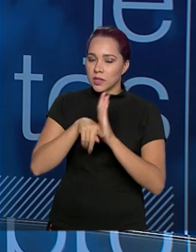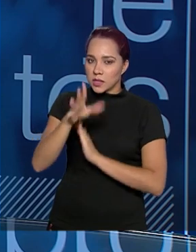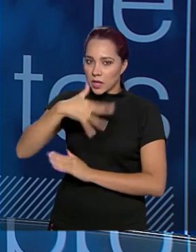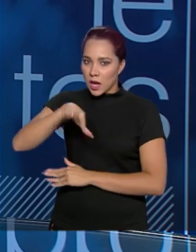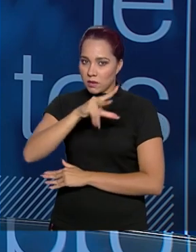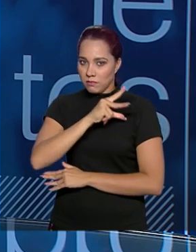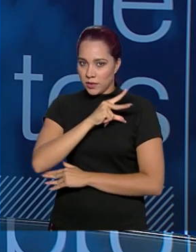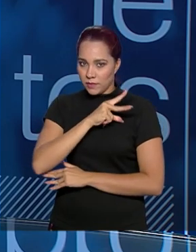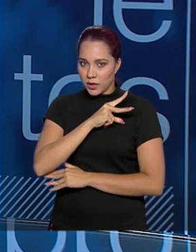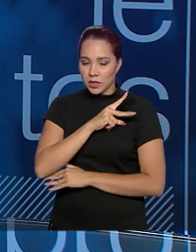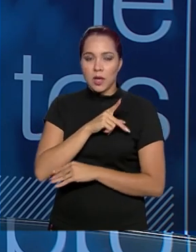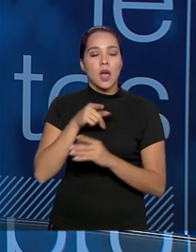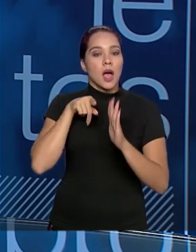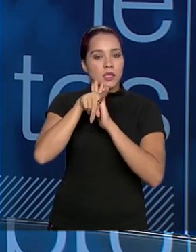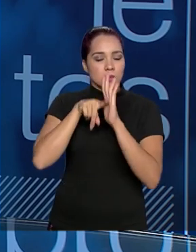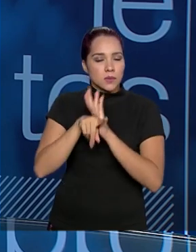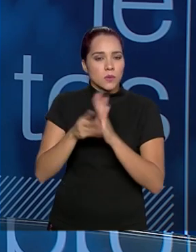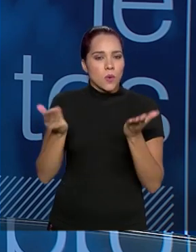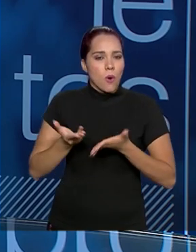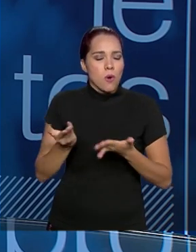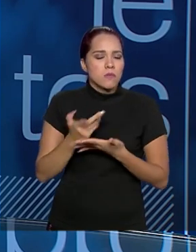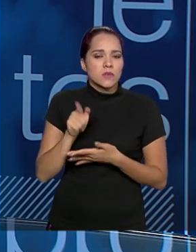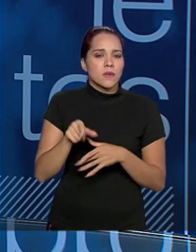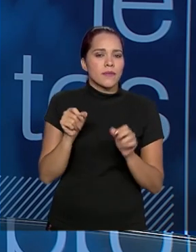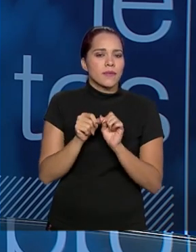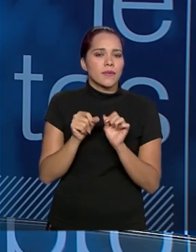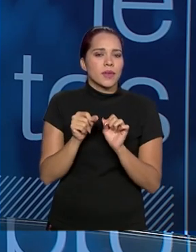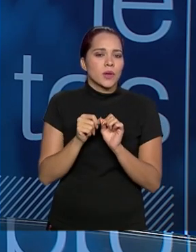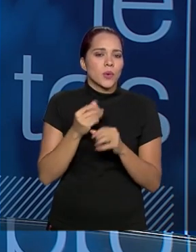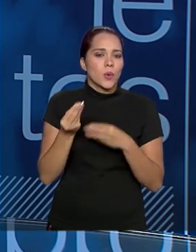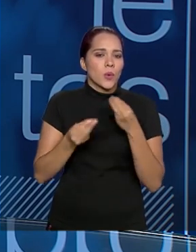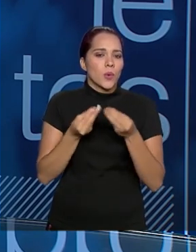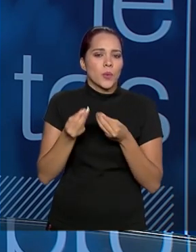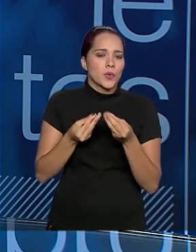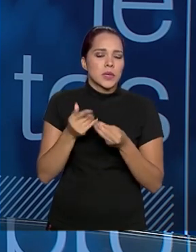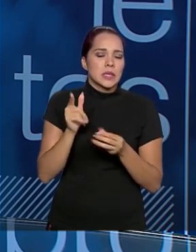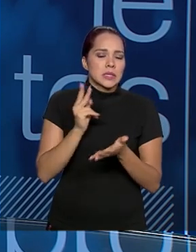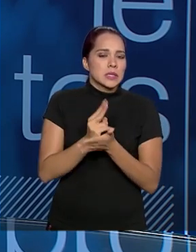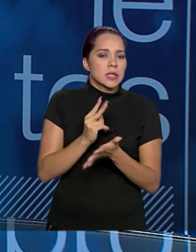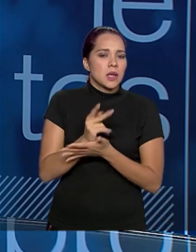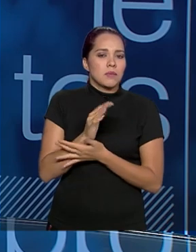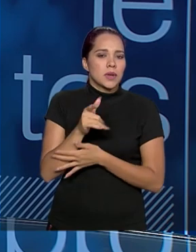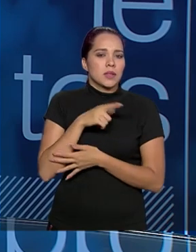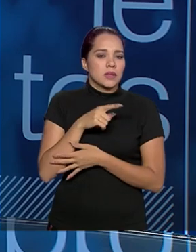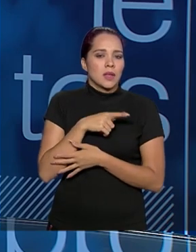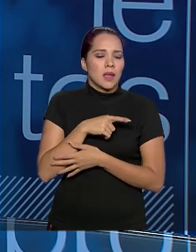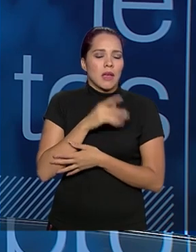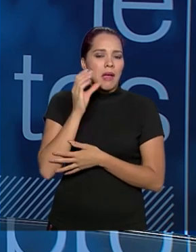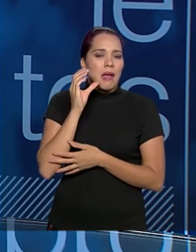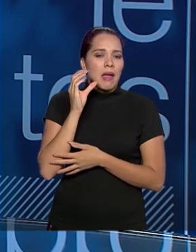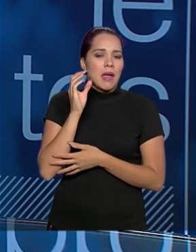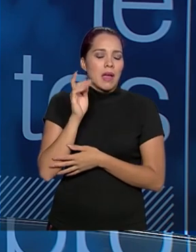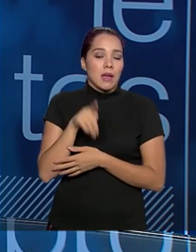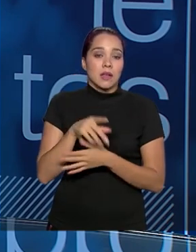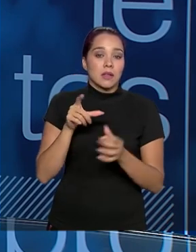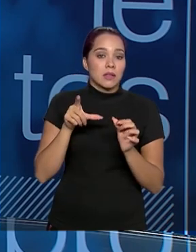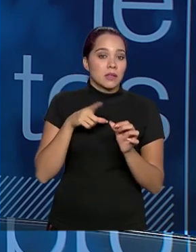pesquisa do setor privado. As pesquisas, hoje em dia, estão, cada dia, existe um backlog, ou seja, existe